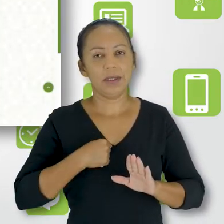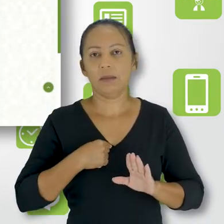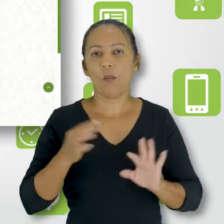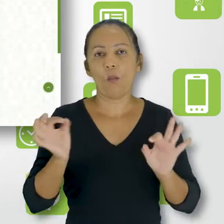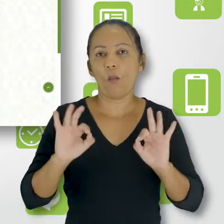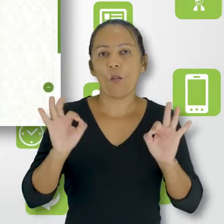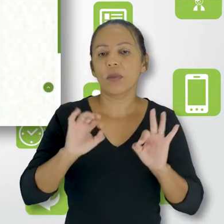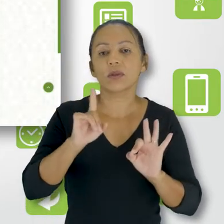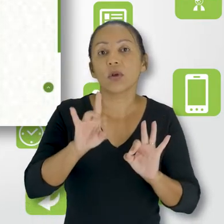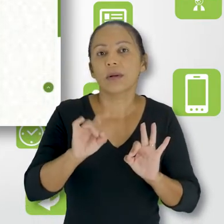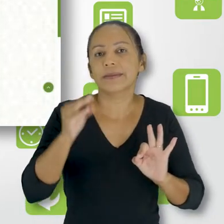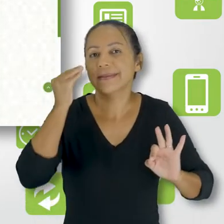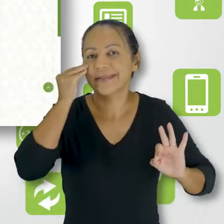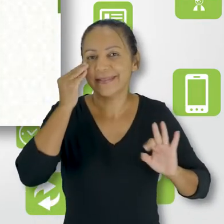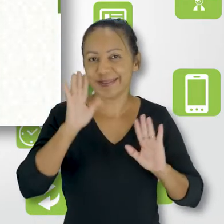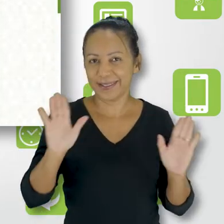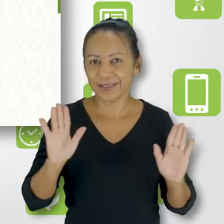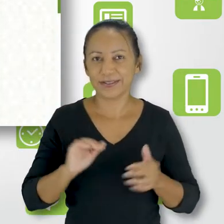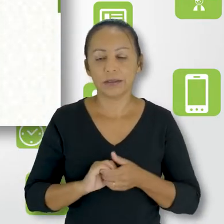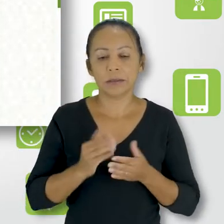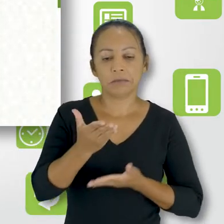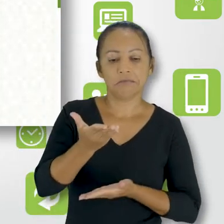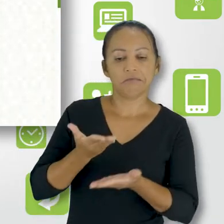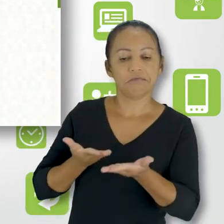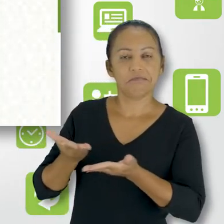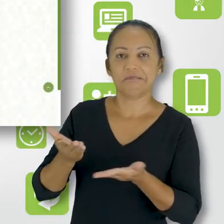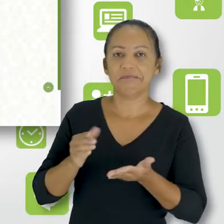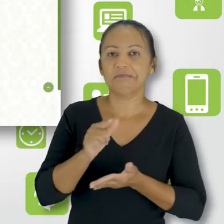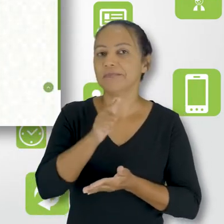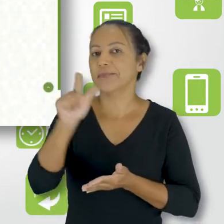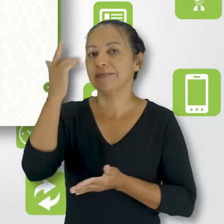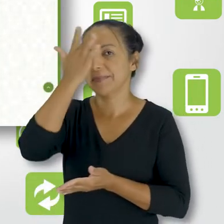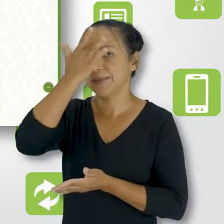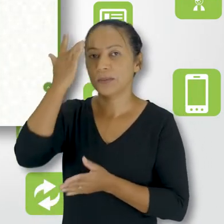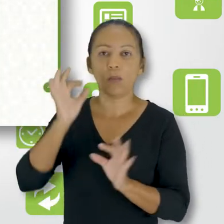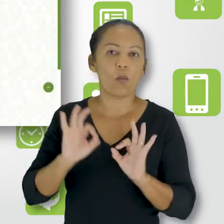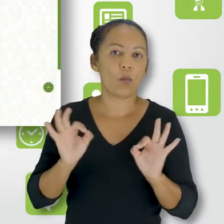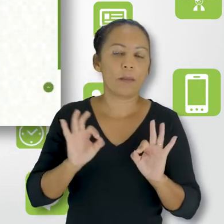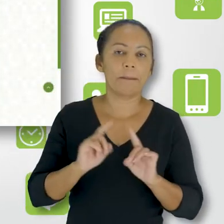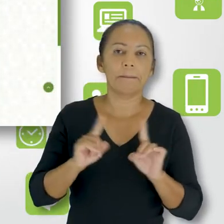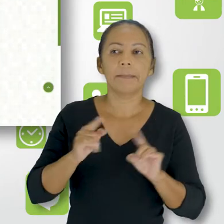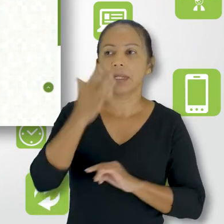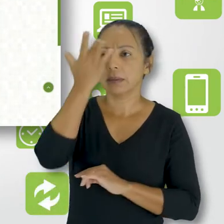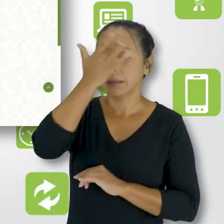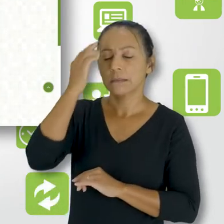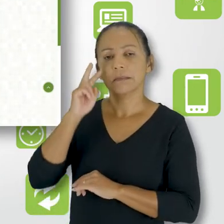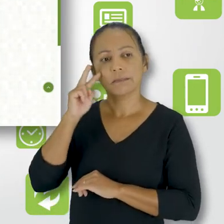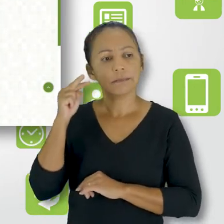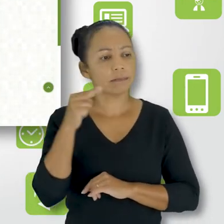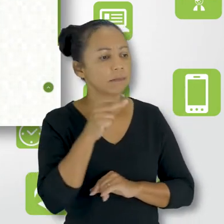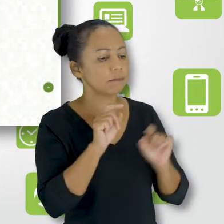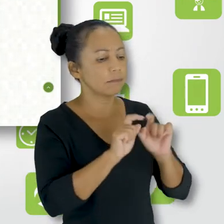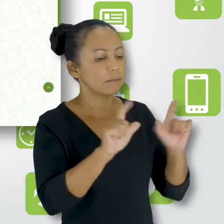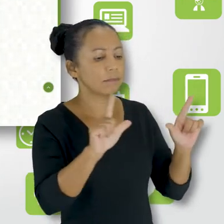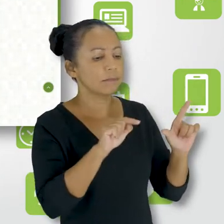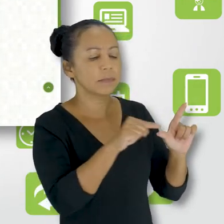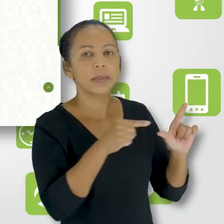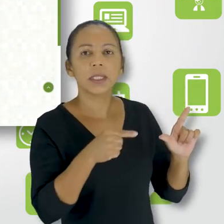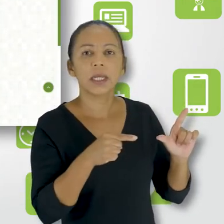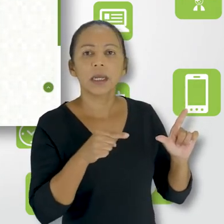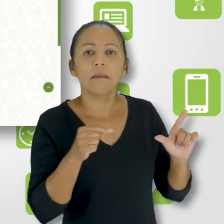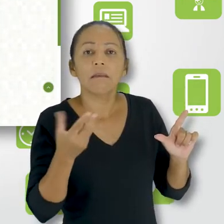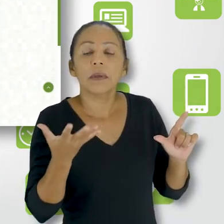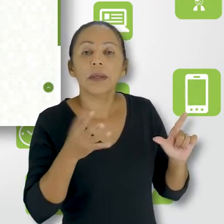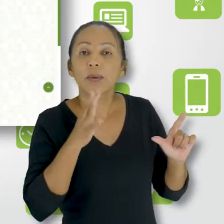que eu estou te mostrando não tem nada, pois ele é um perfil de teste, tudo bem? Ele não interage com outras pessoas. Mas quando alguém vai ver o seu perfil, vai ver quem